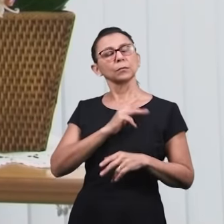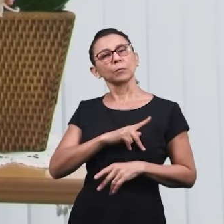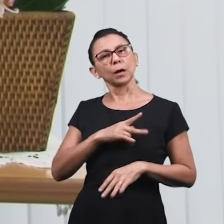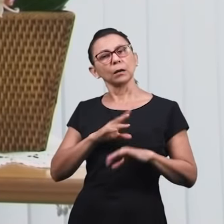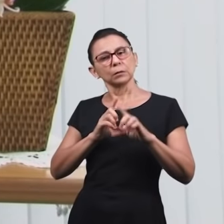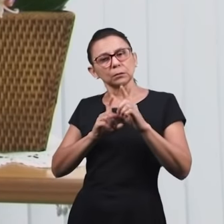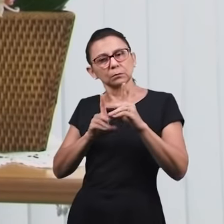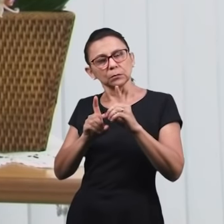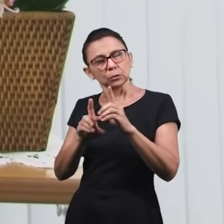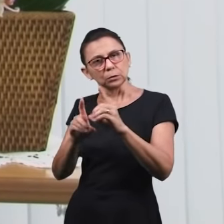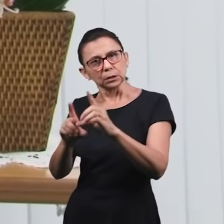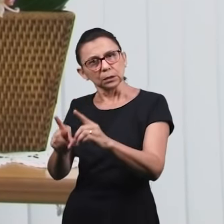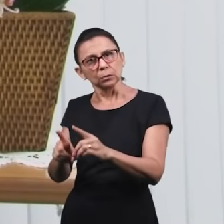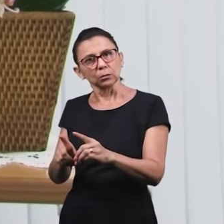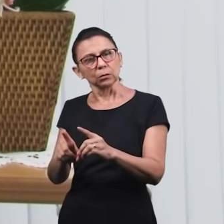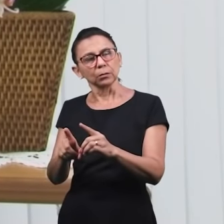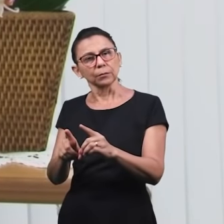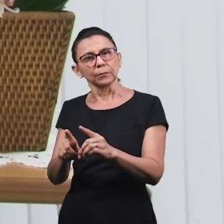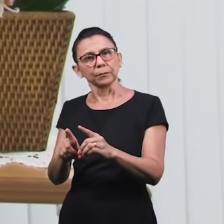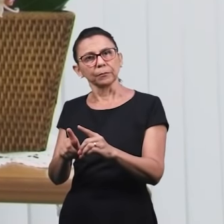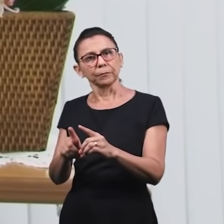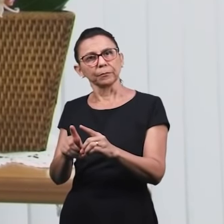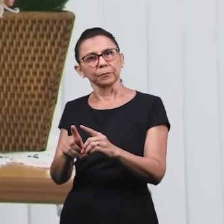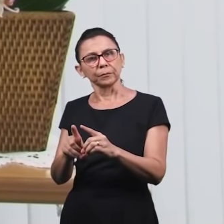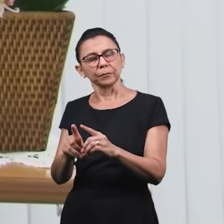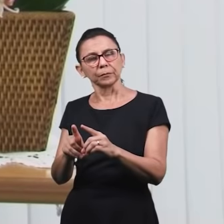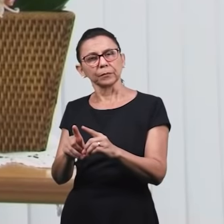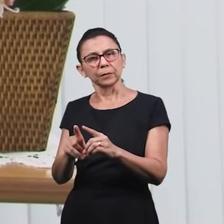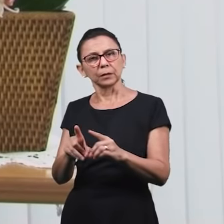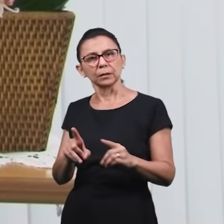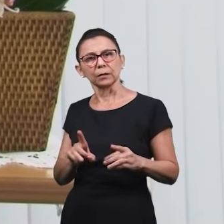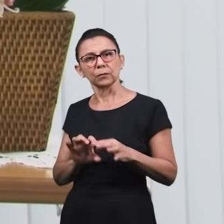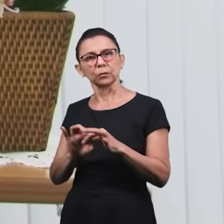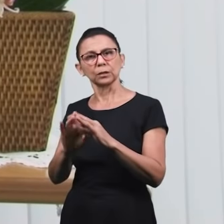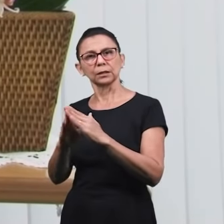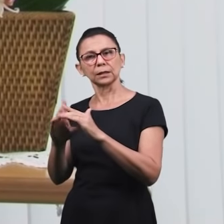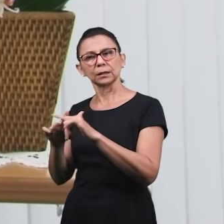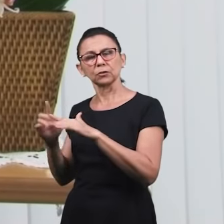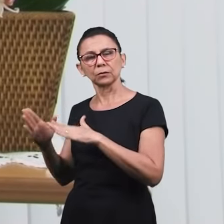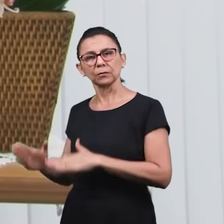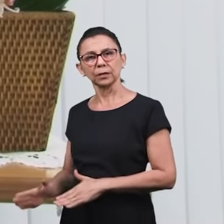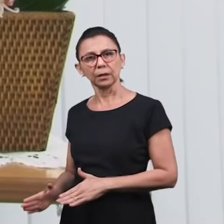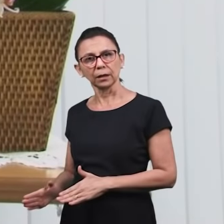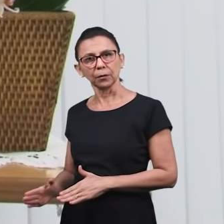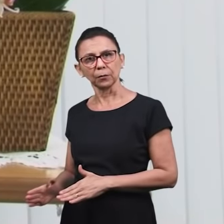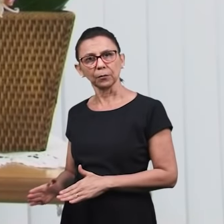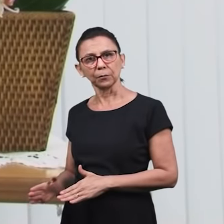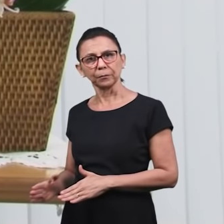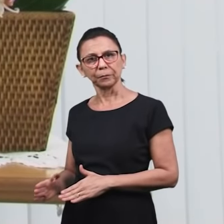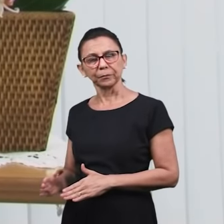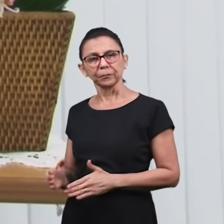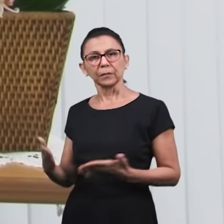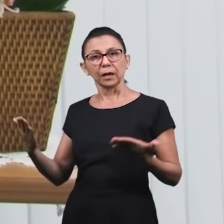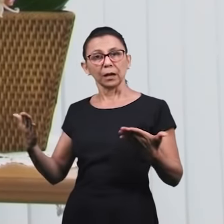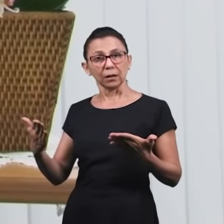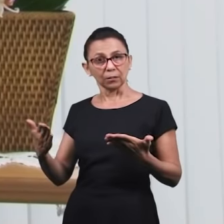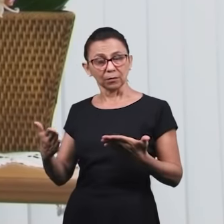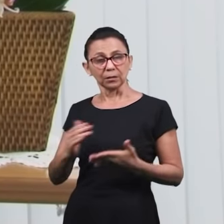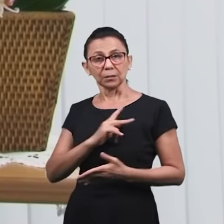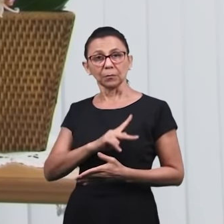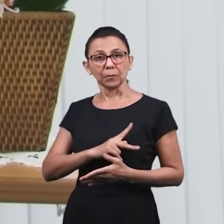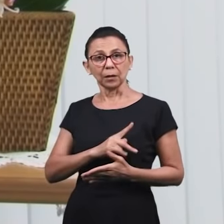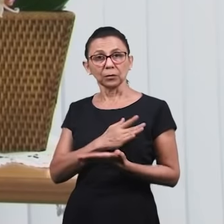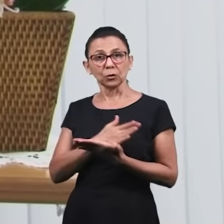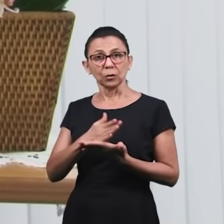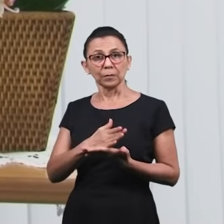igreja, porque o Espírito Santo agiu na vida dele. E a igreja daqueles dias, a igreja primitiva, ela levava